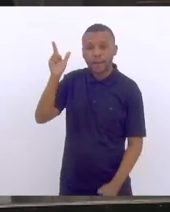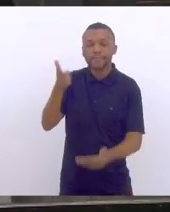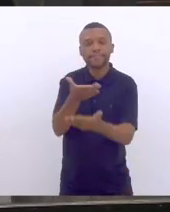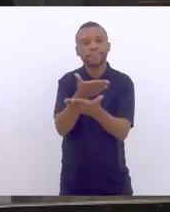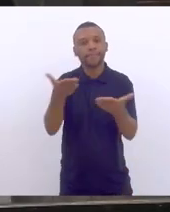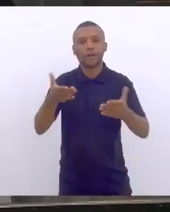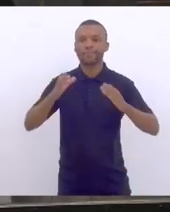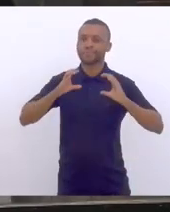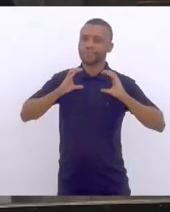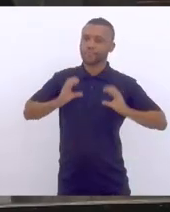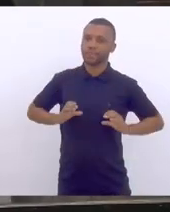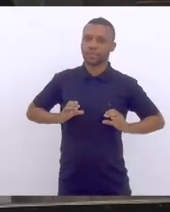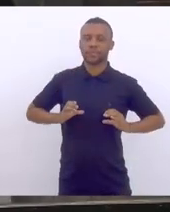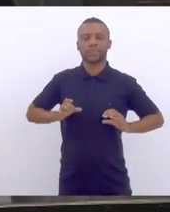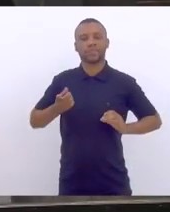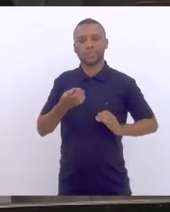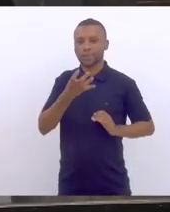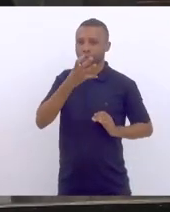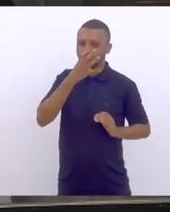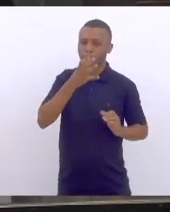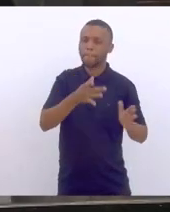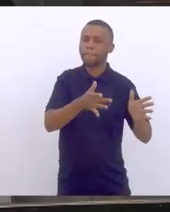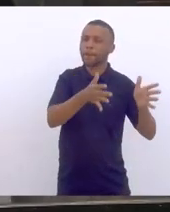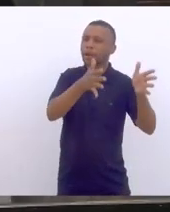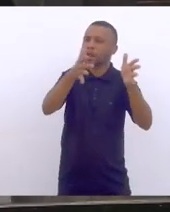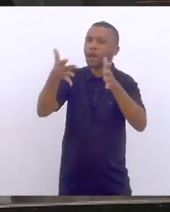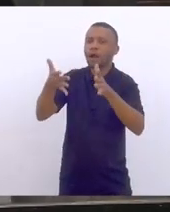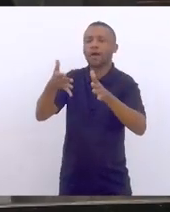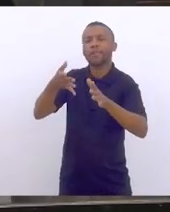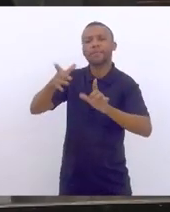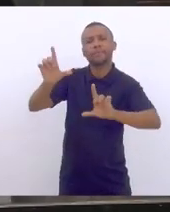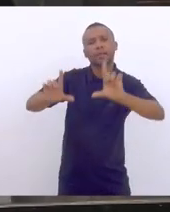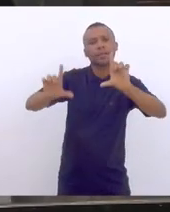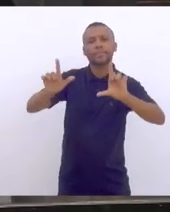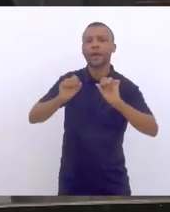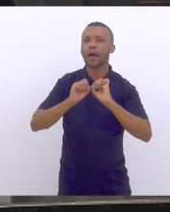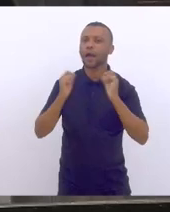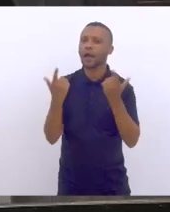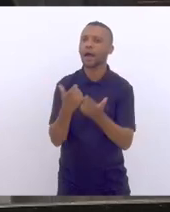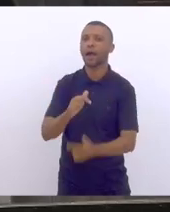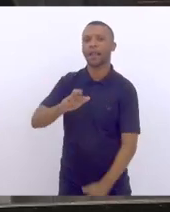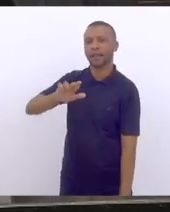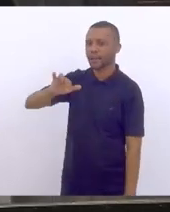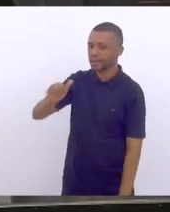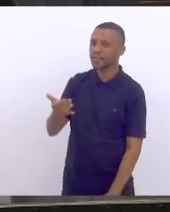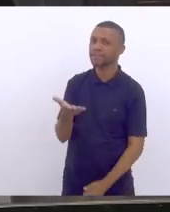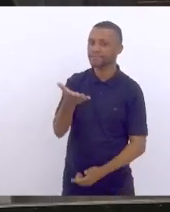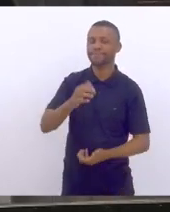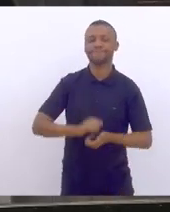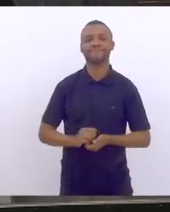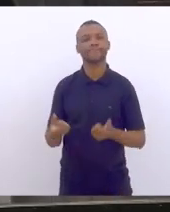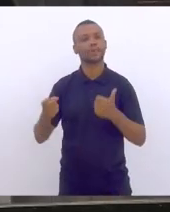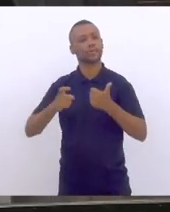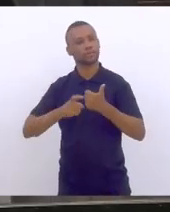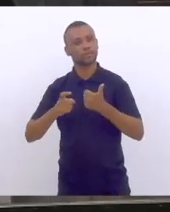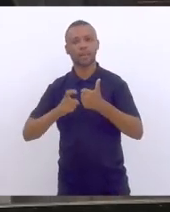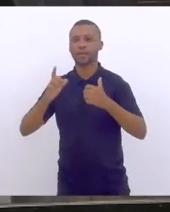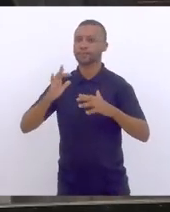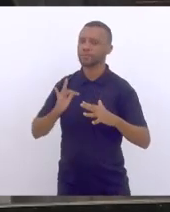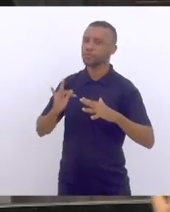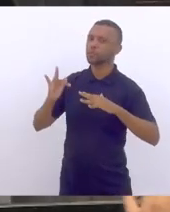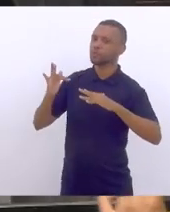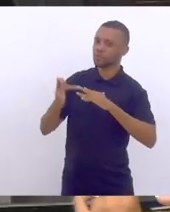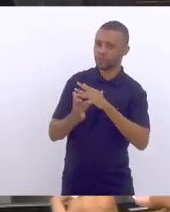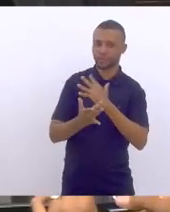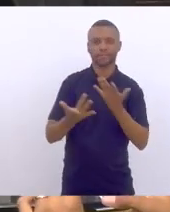cidadãs que nos acompanham, nos assistem pela TV Alerj e nos seguem pelas redes sociais,